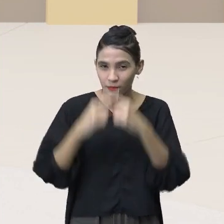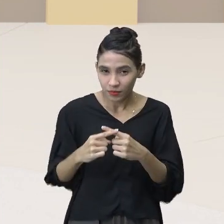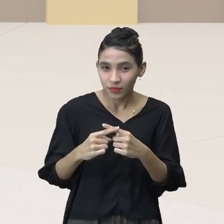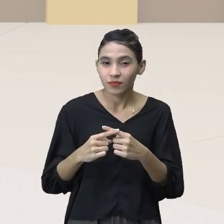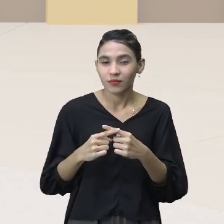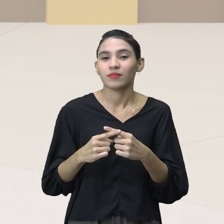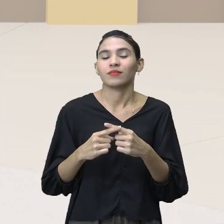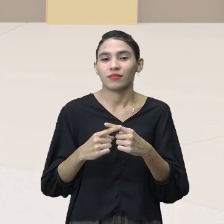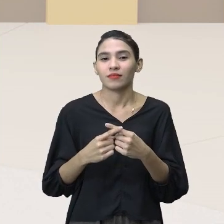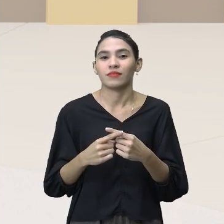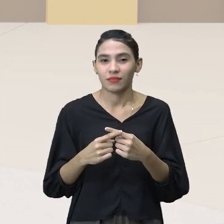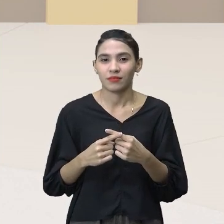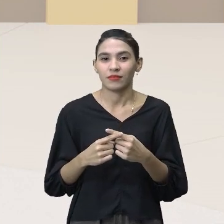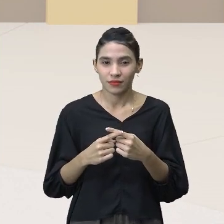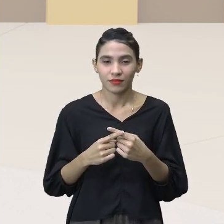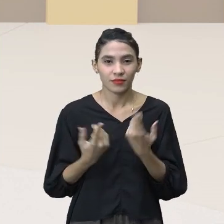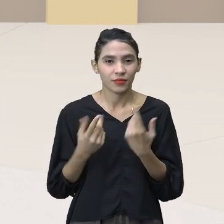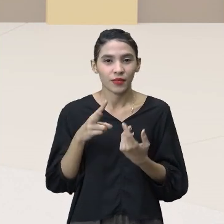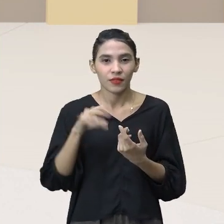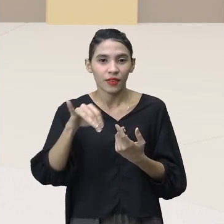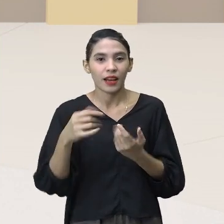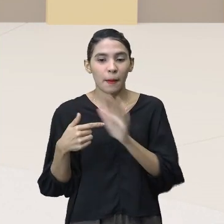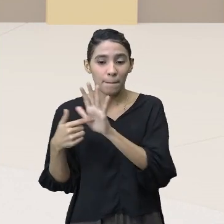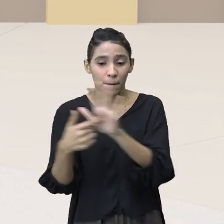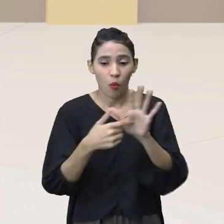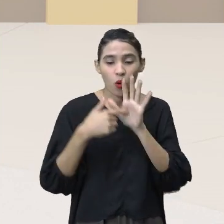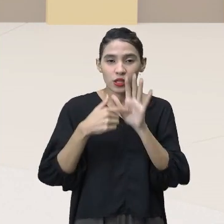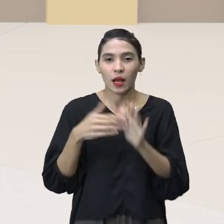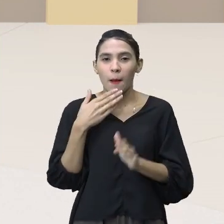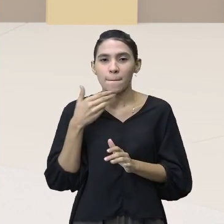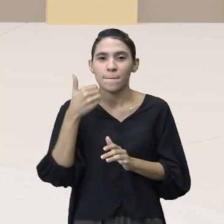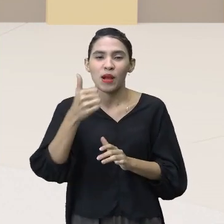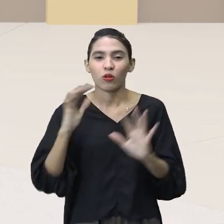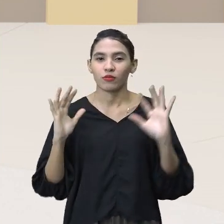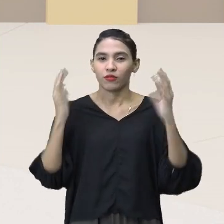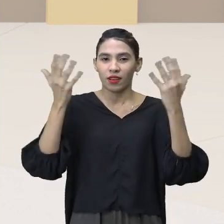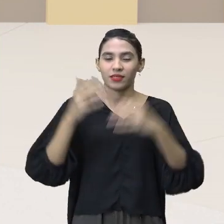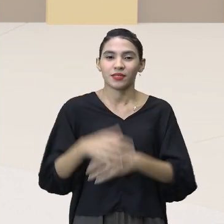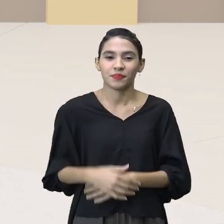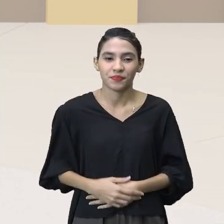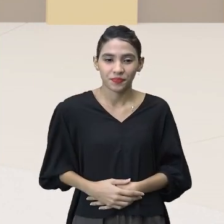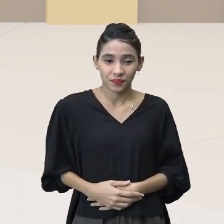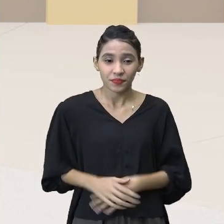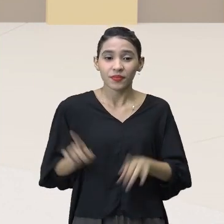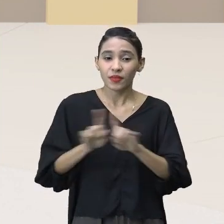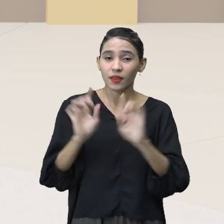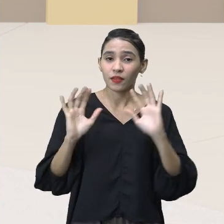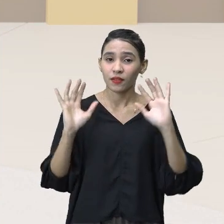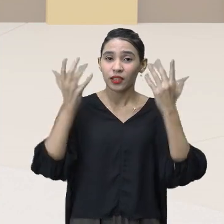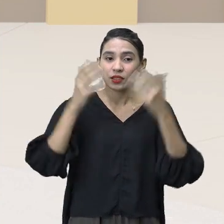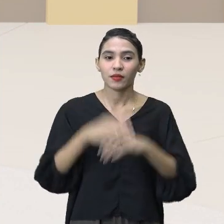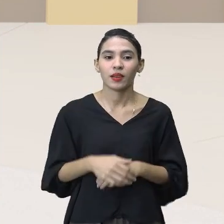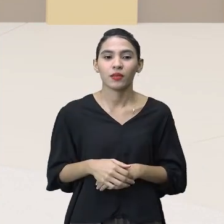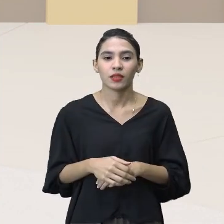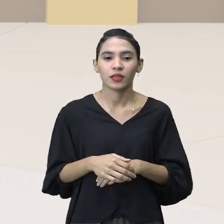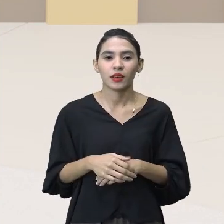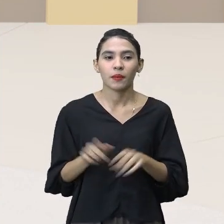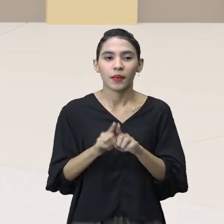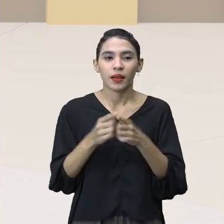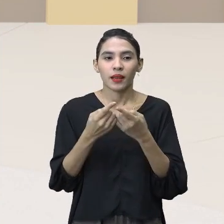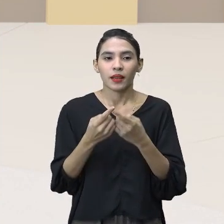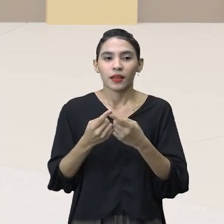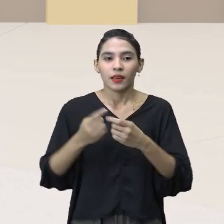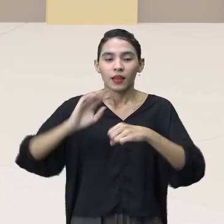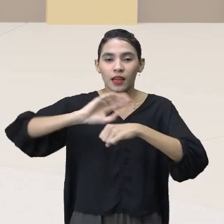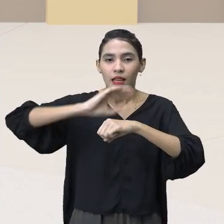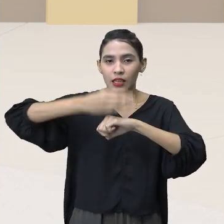sentido da palavra, né, pra quem vai mostrar o melhor espetáculo. A gente vai ter o Festival da Canção de Itacoatiara, o Fecane,